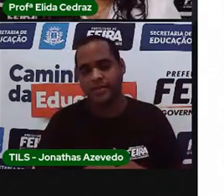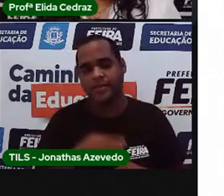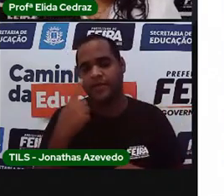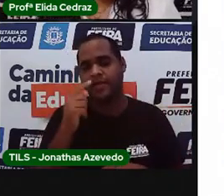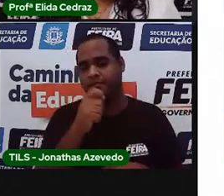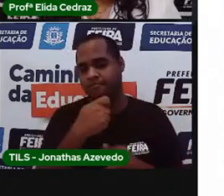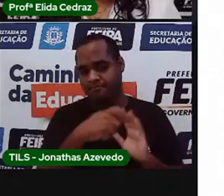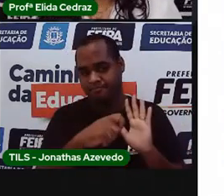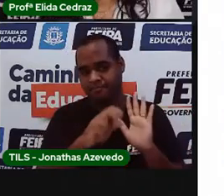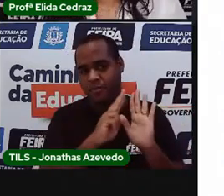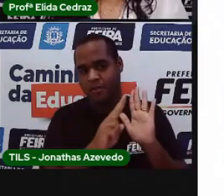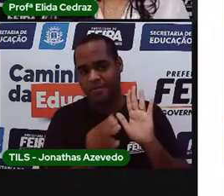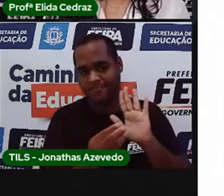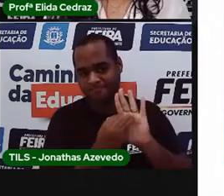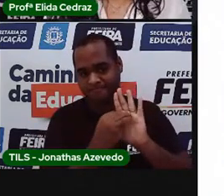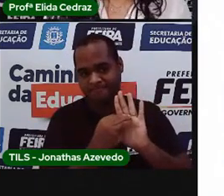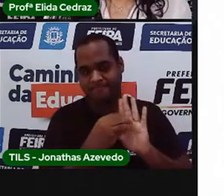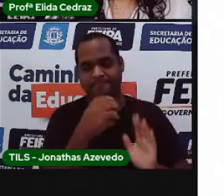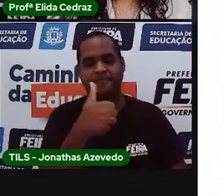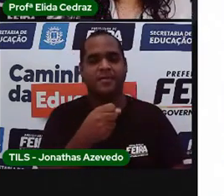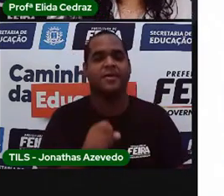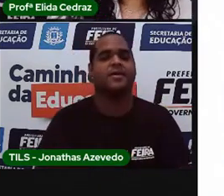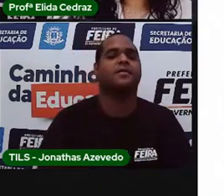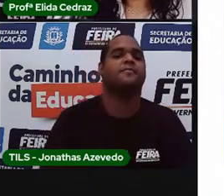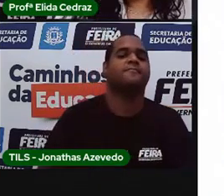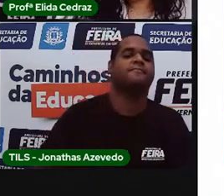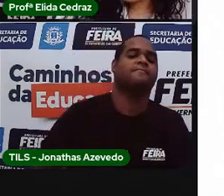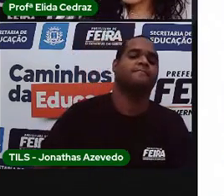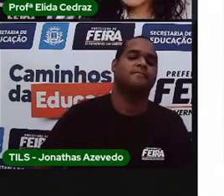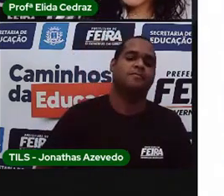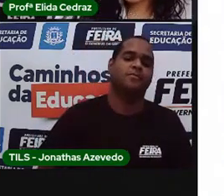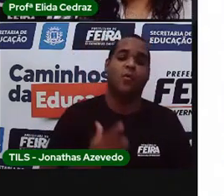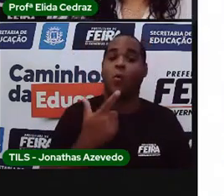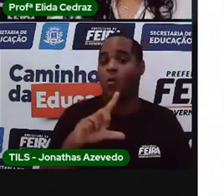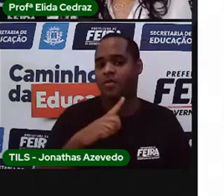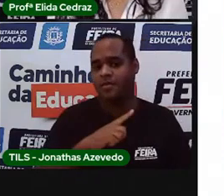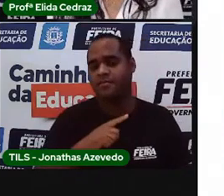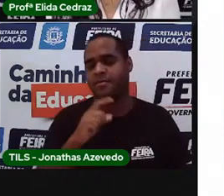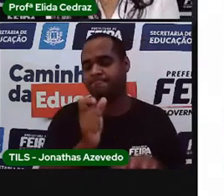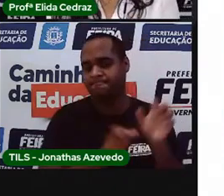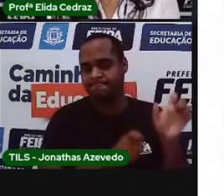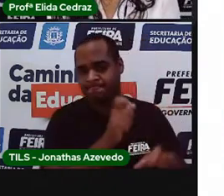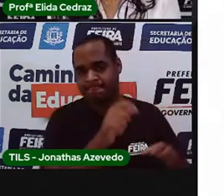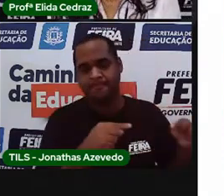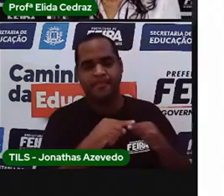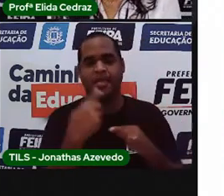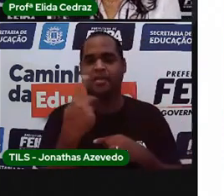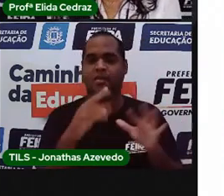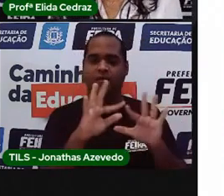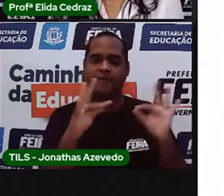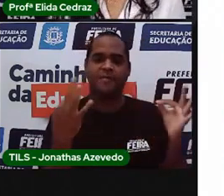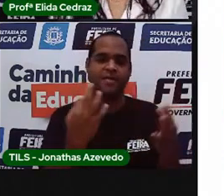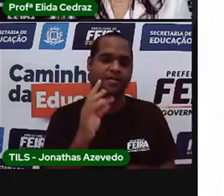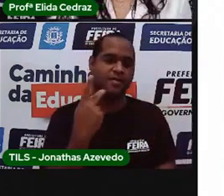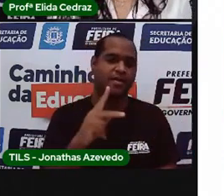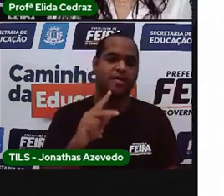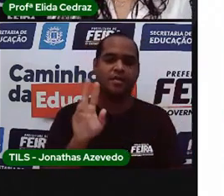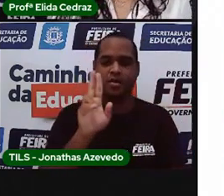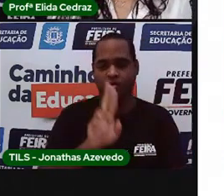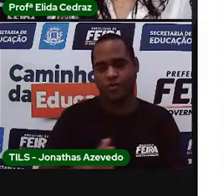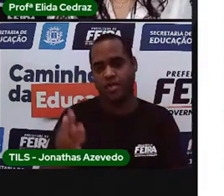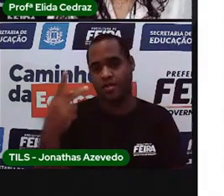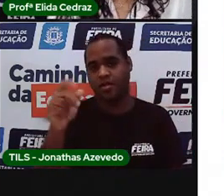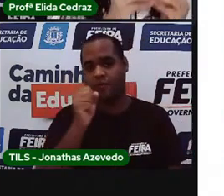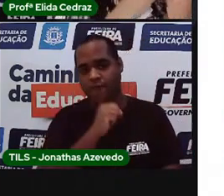anotar o nome aí, tá bem? Tem algum objeto na sua família que foi